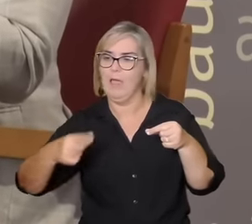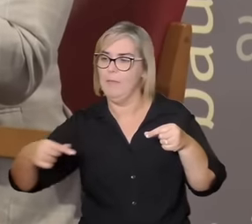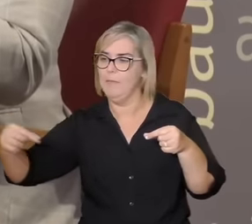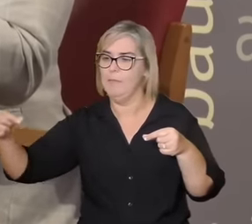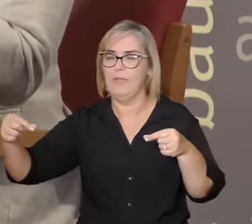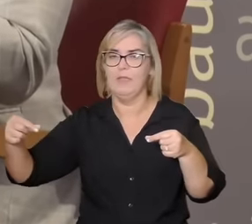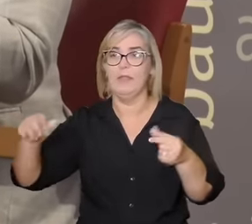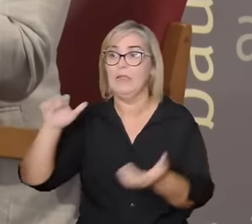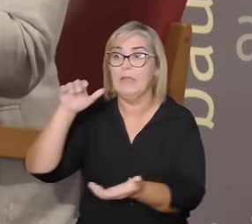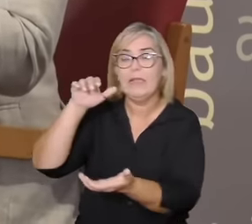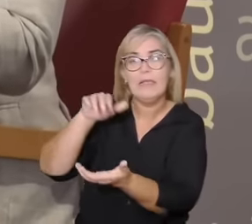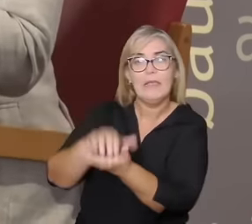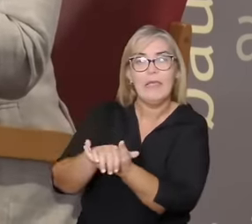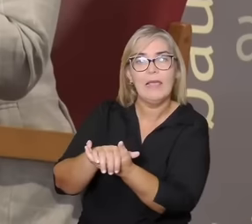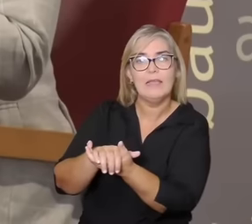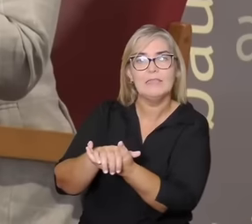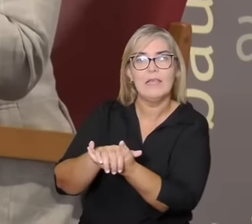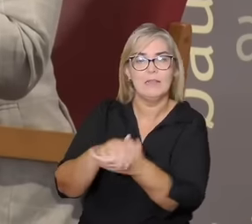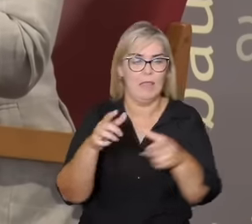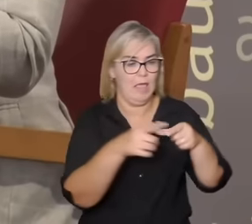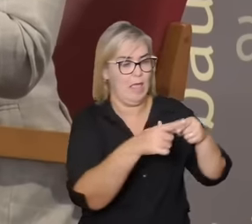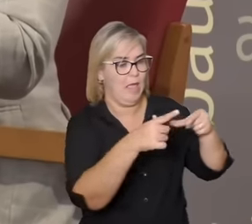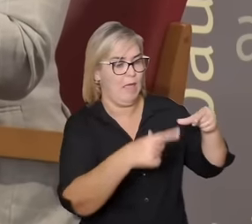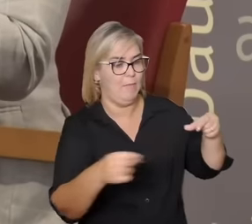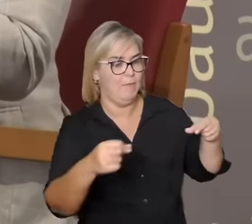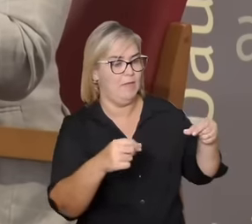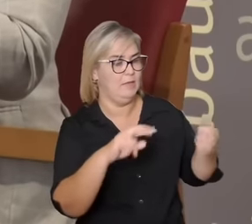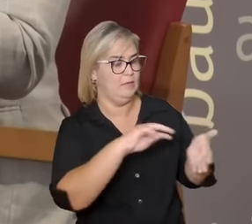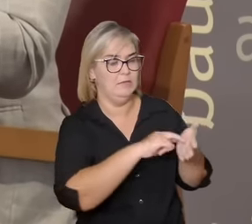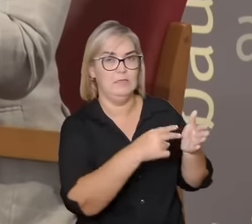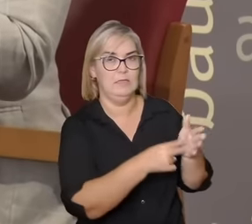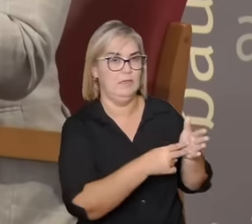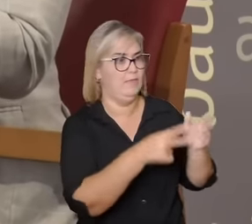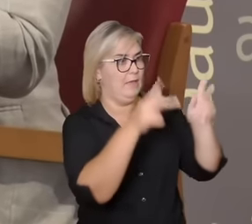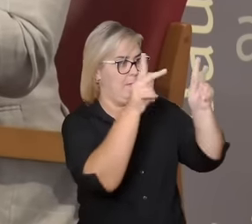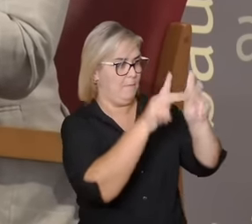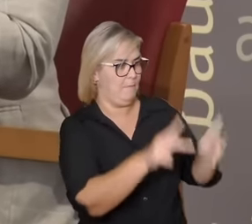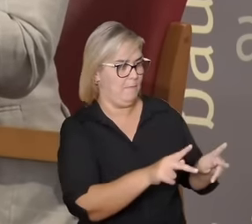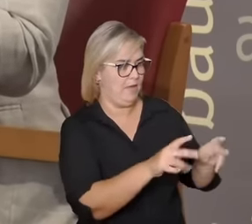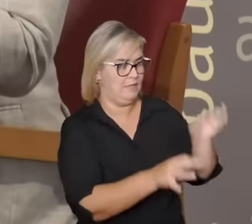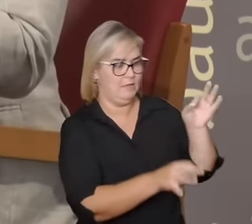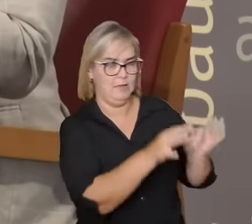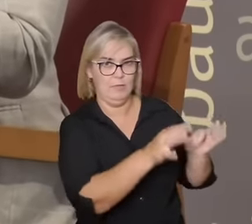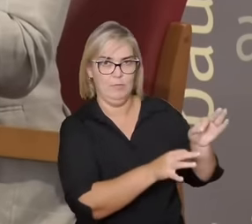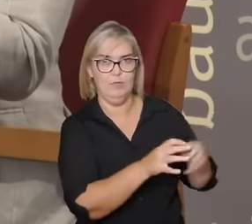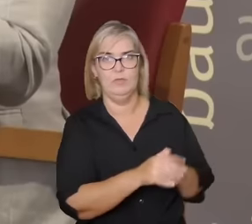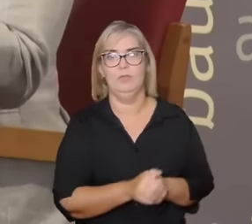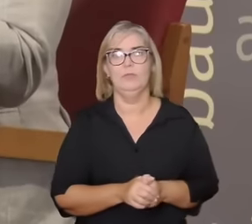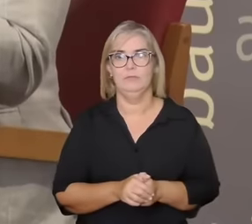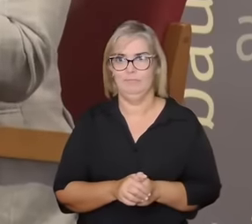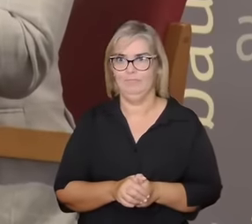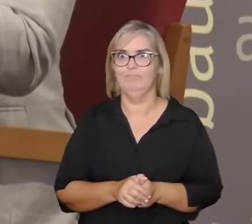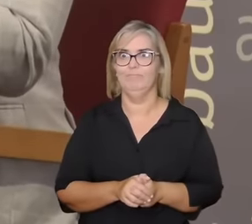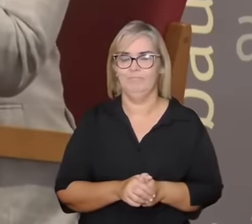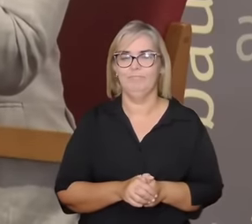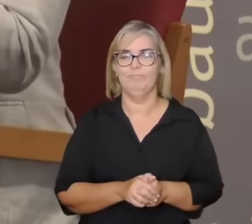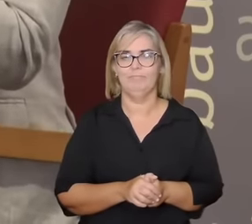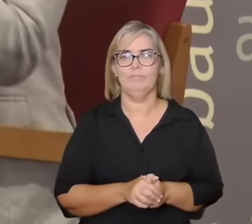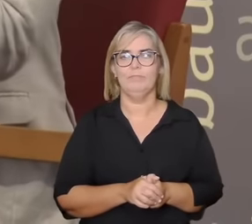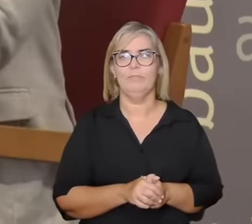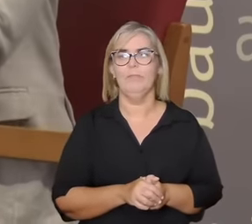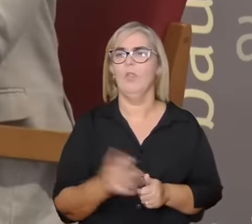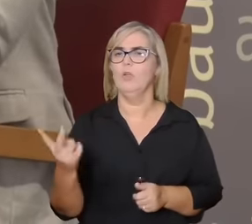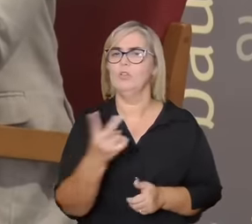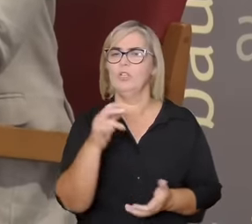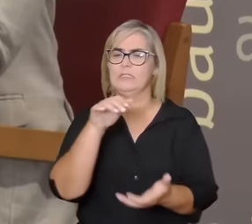Maat é a divindade da harmonia harmonia justiça e equilíbrio palavras que ali são cambiadas porque